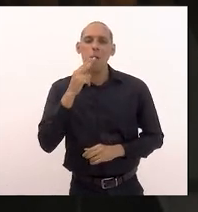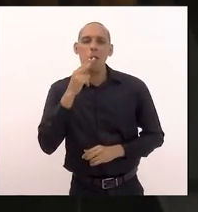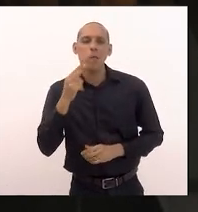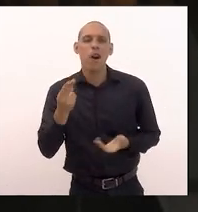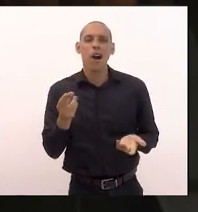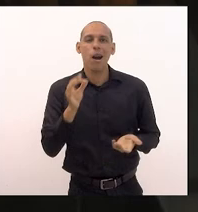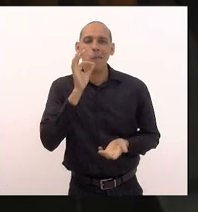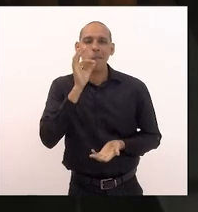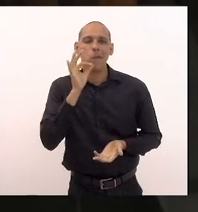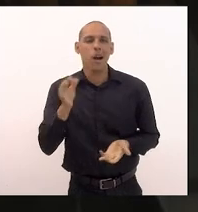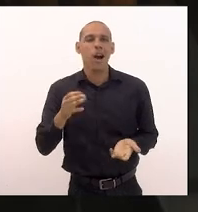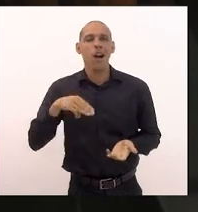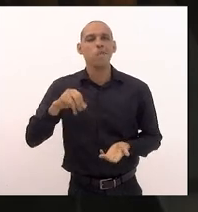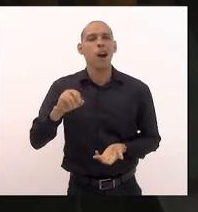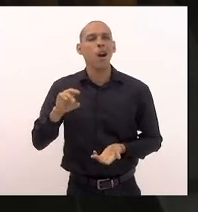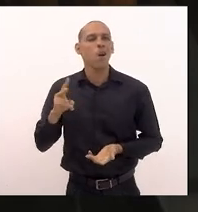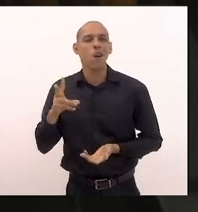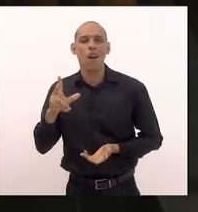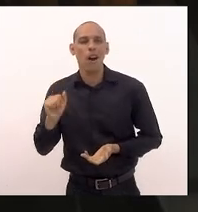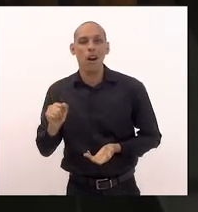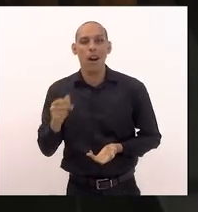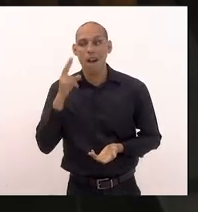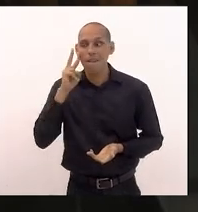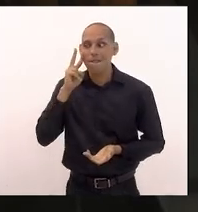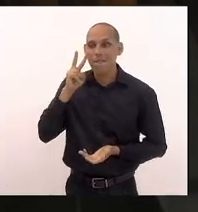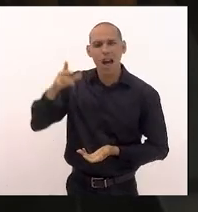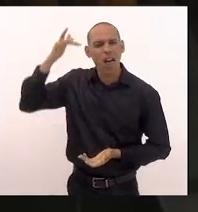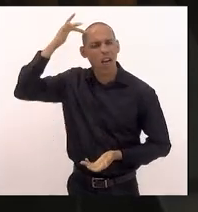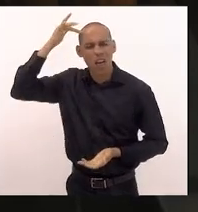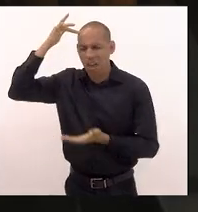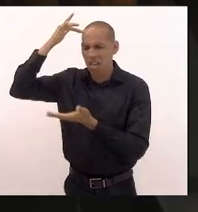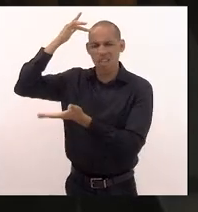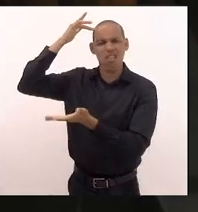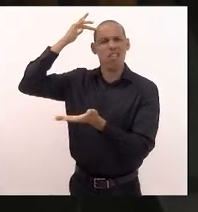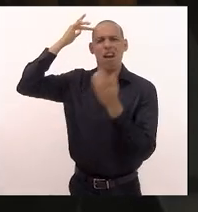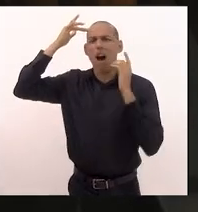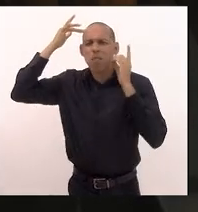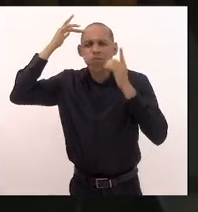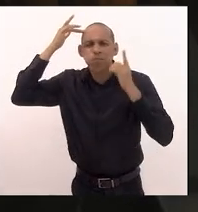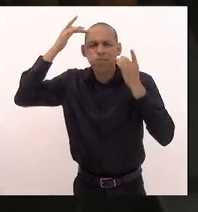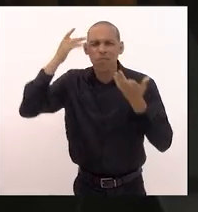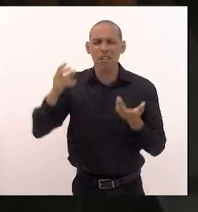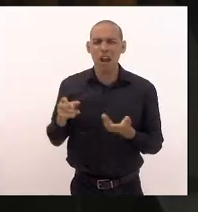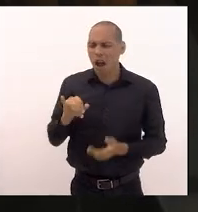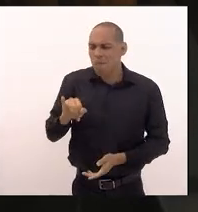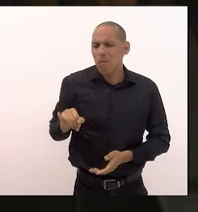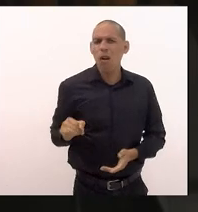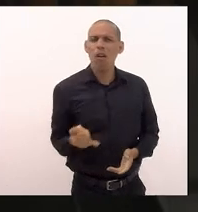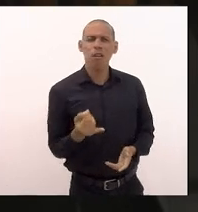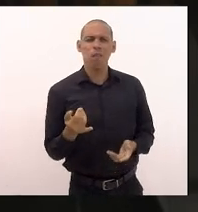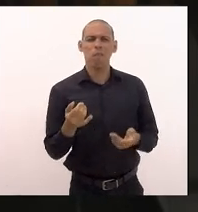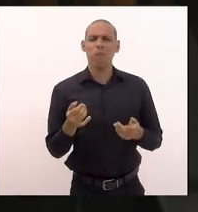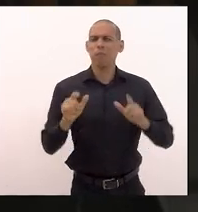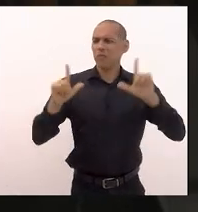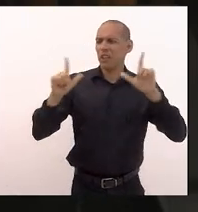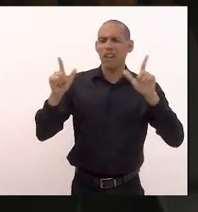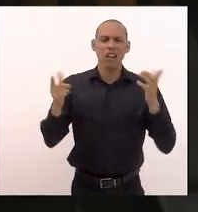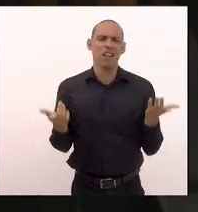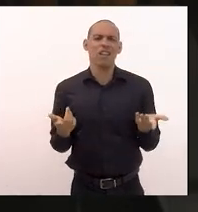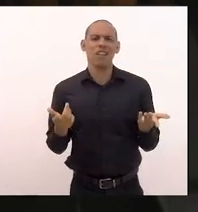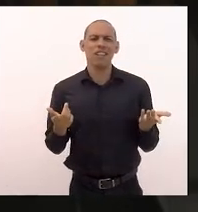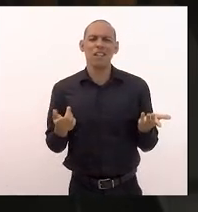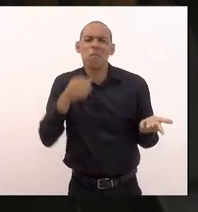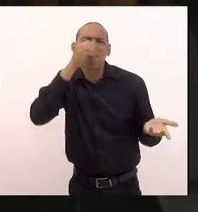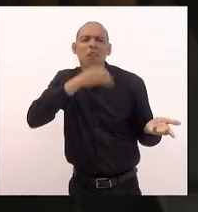ver esse deputado numa ação absolutamente midiática chega a beirar o ridículo